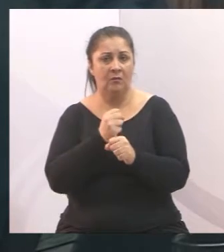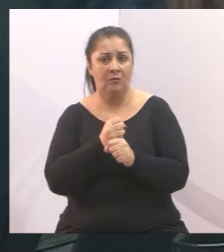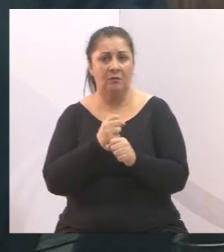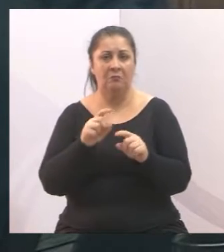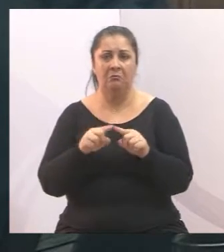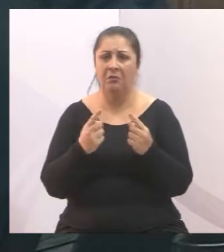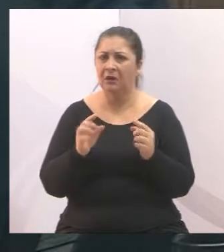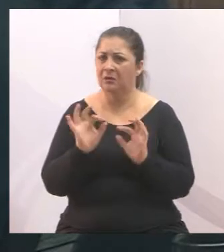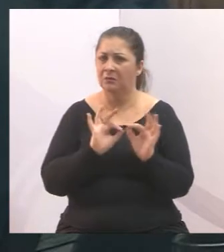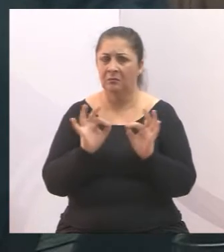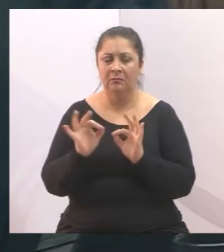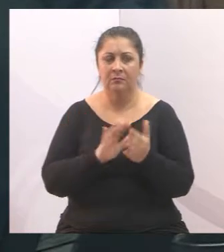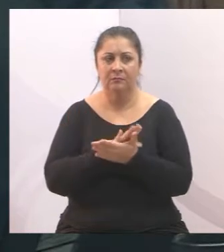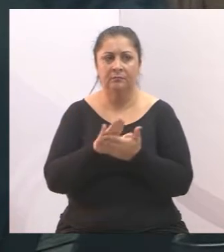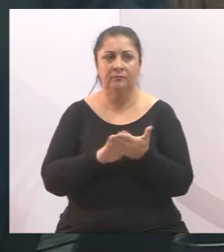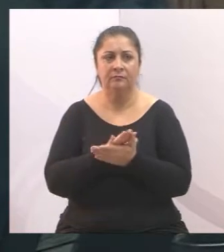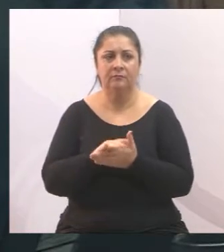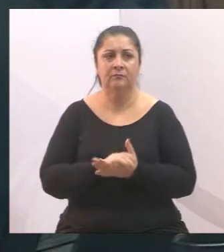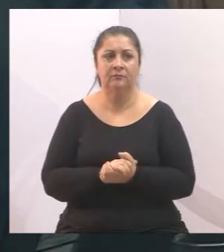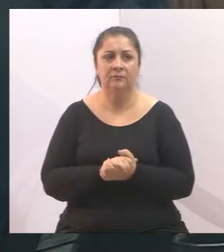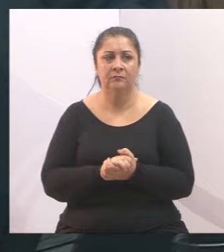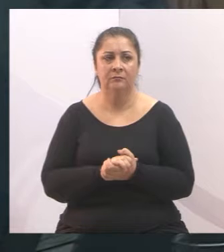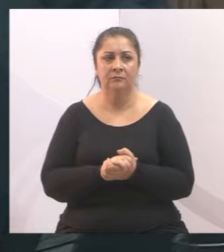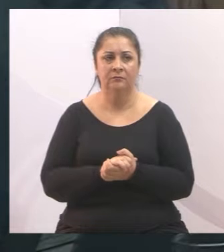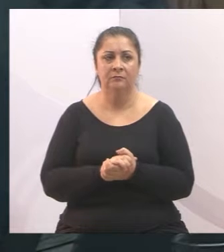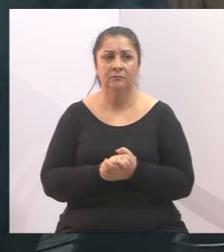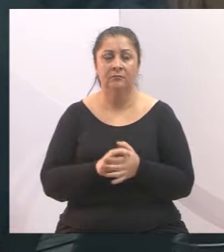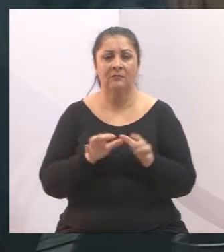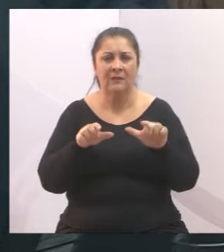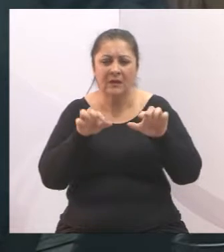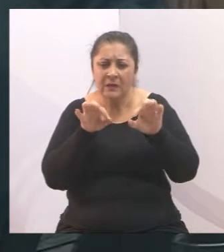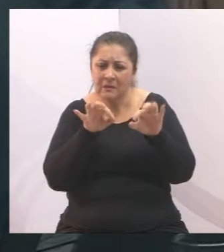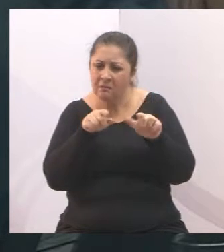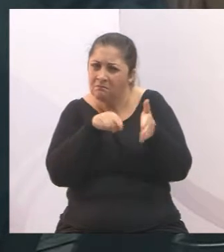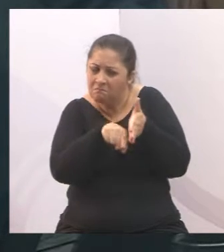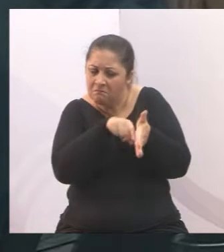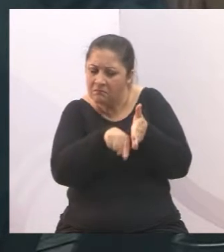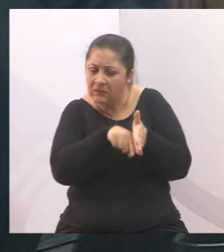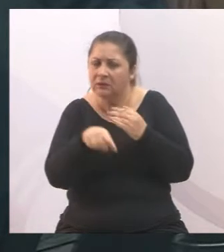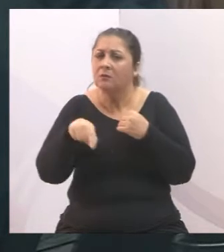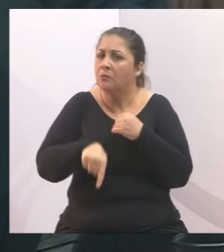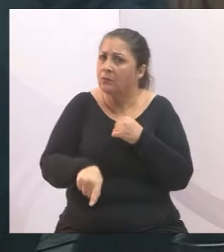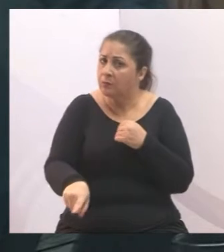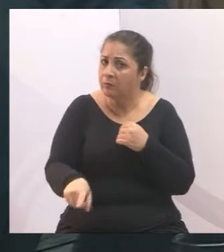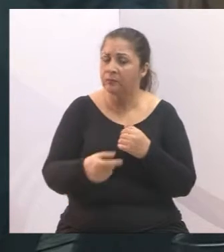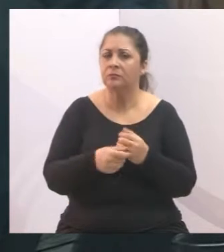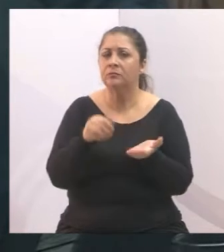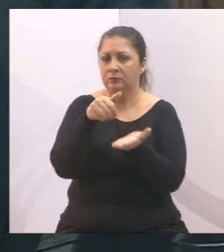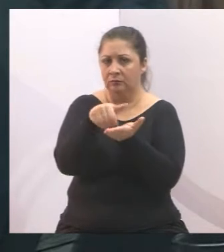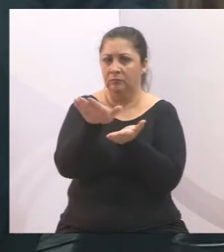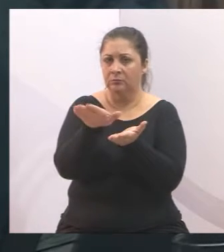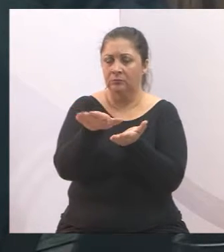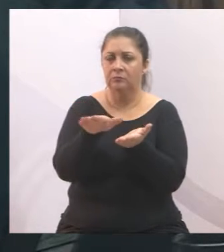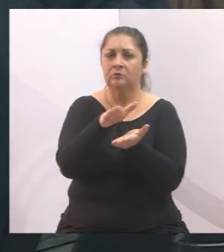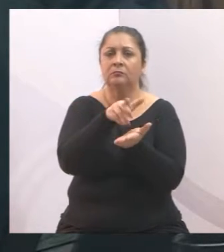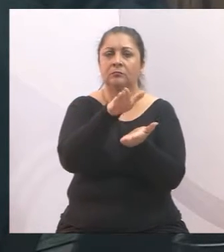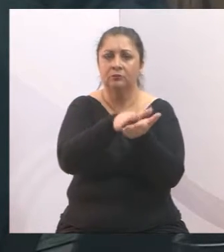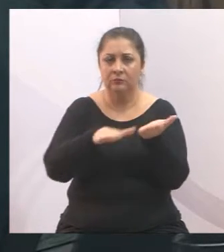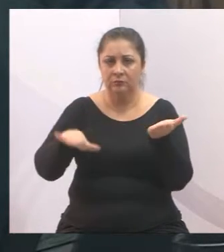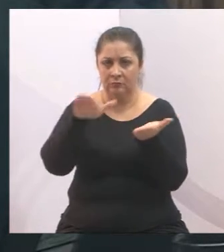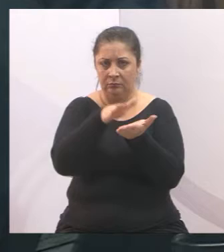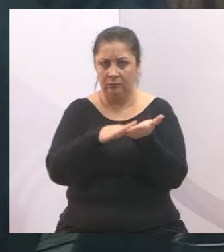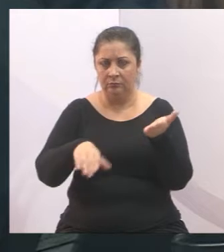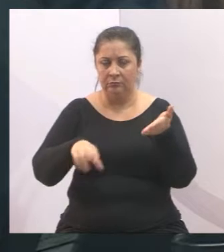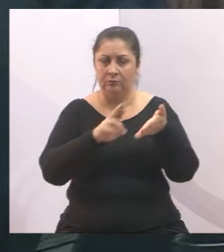conseguiram fazer. Então, nós fizemos aqui um trabalho minucioso para apurar. Estamos encaminhando cópia deste